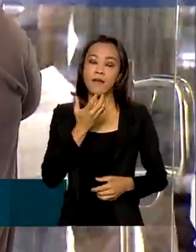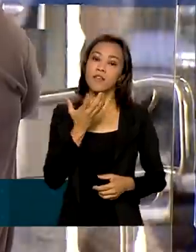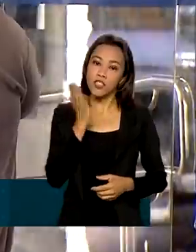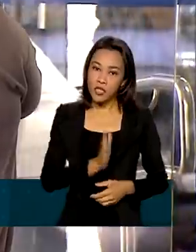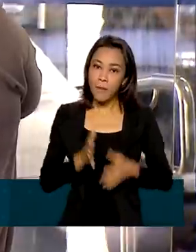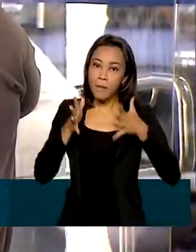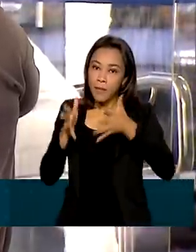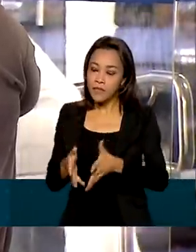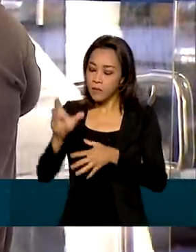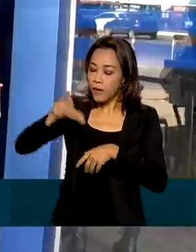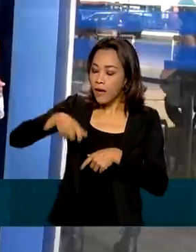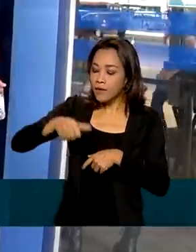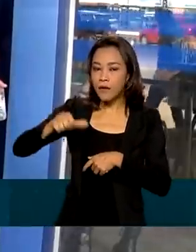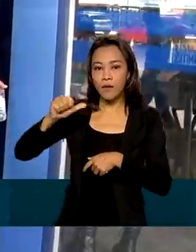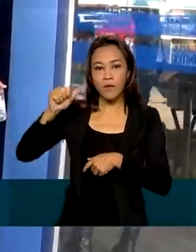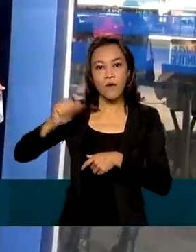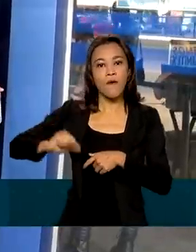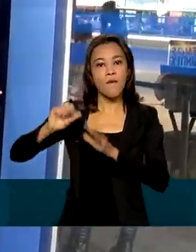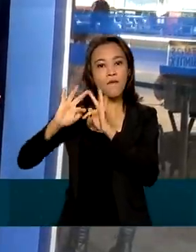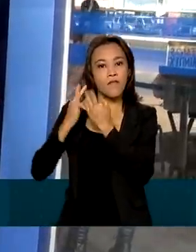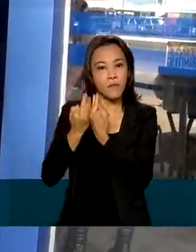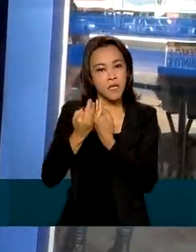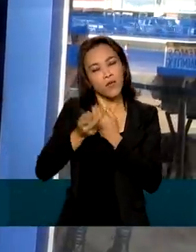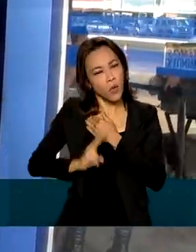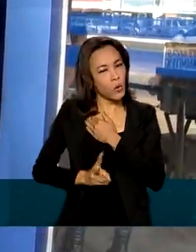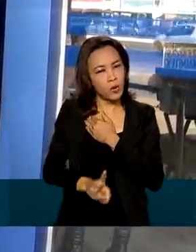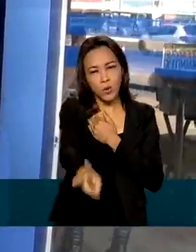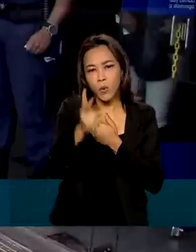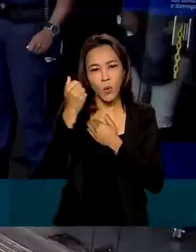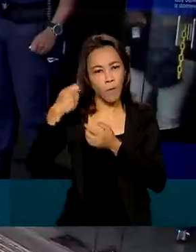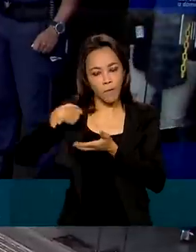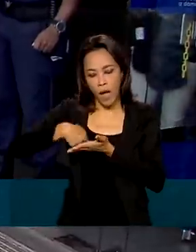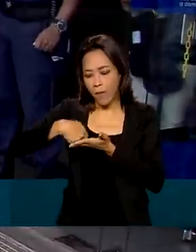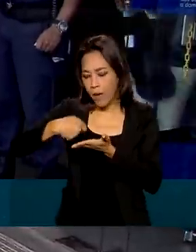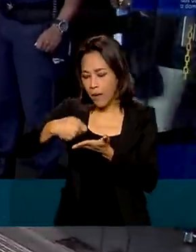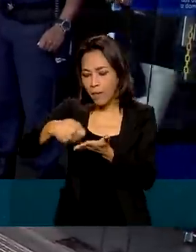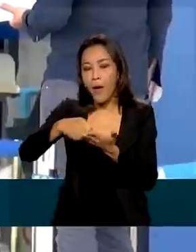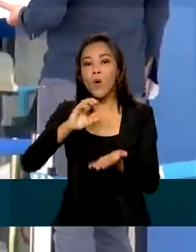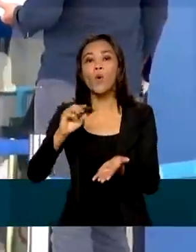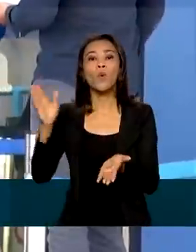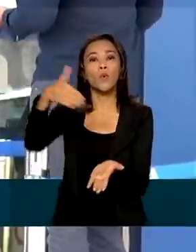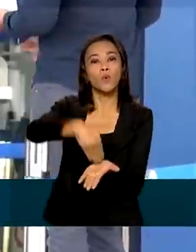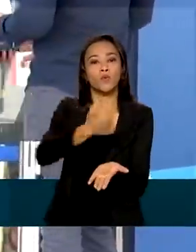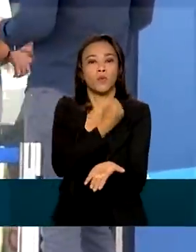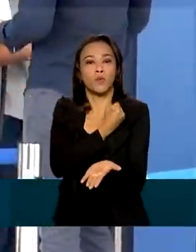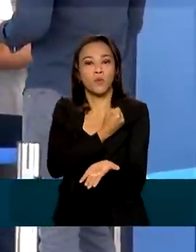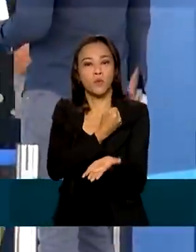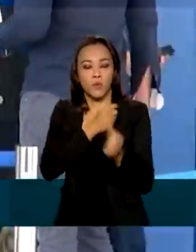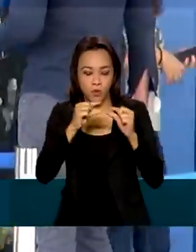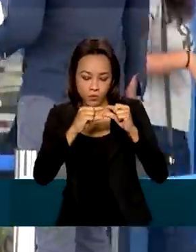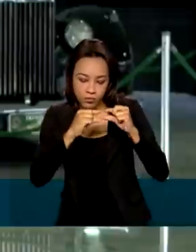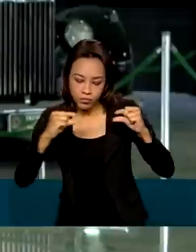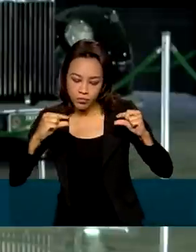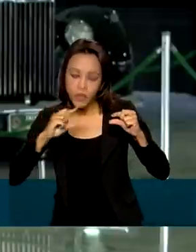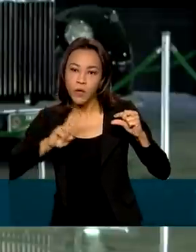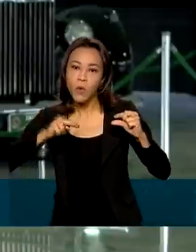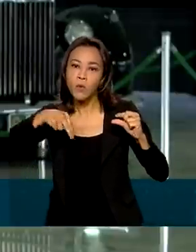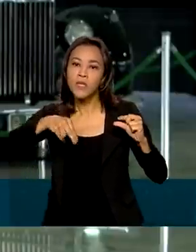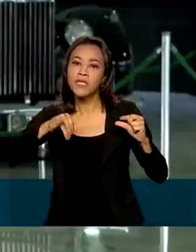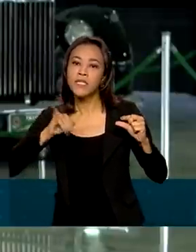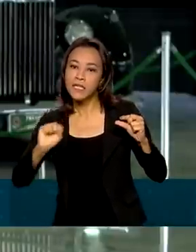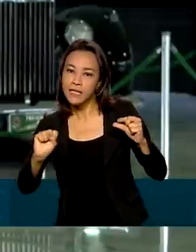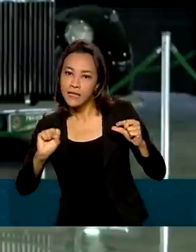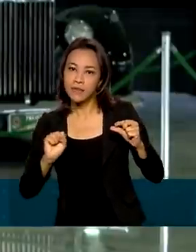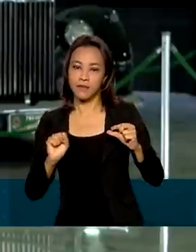Família, nada muda. Os pagamentos seguem as datas do último dígito do número de inscrição social, o NIS. A nova